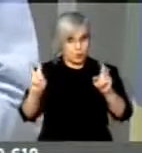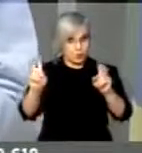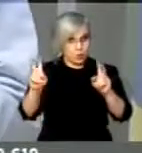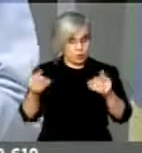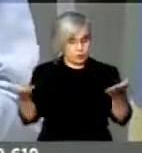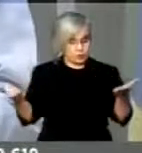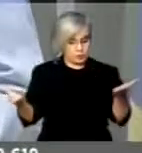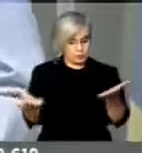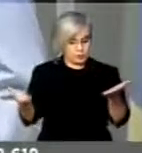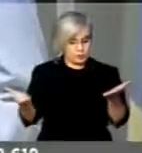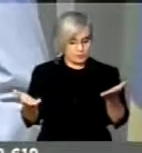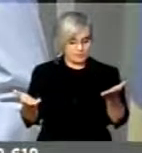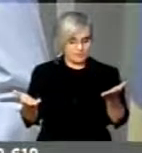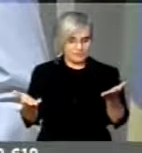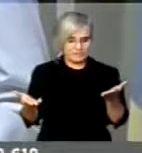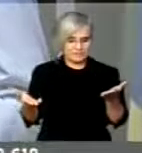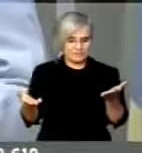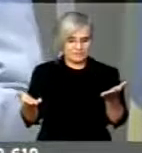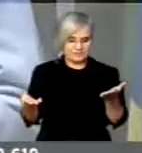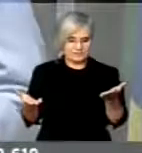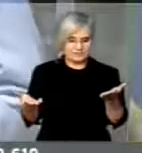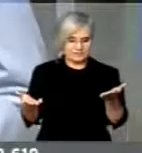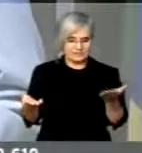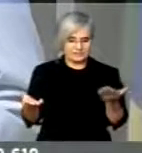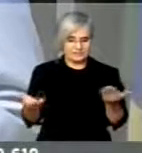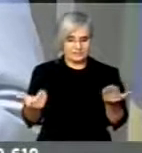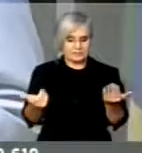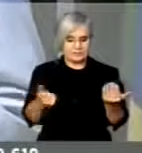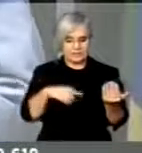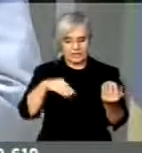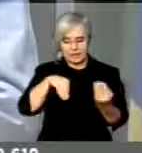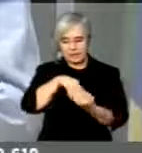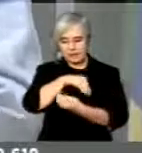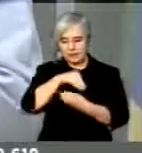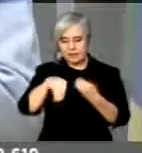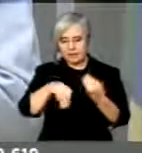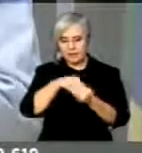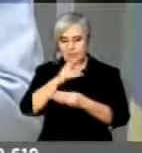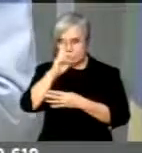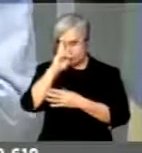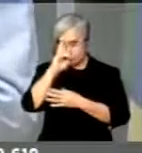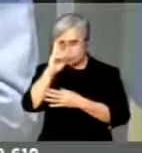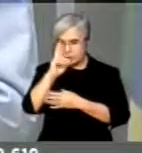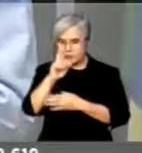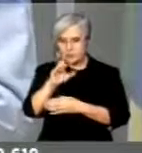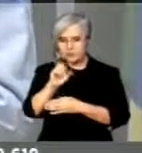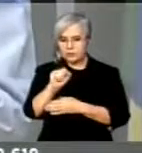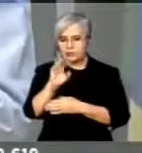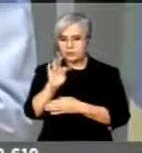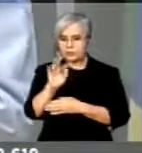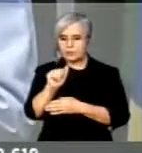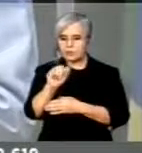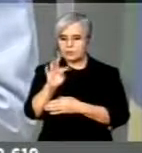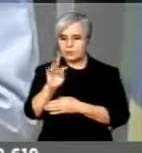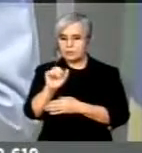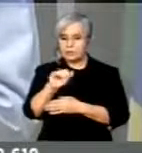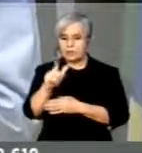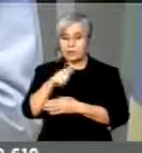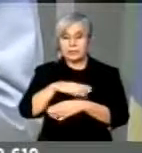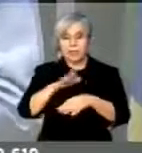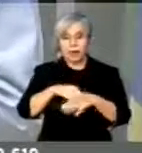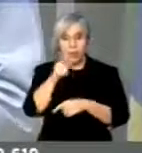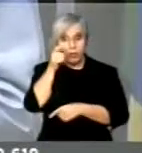tratado nesta casa envolve o diretor da estatal, talvez mais comissada do